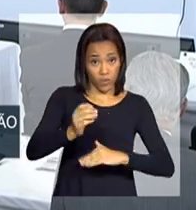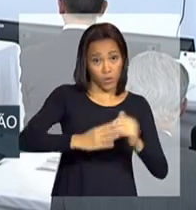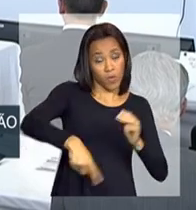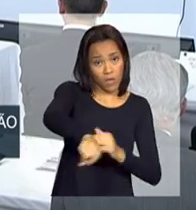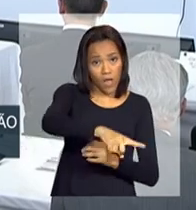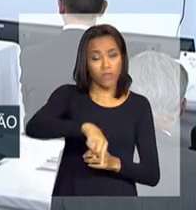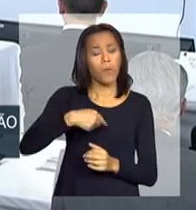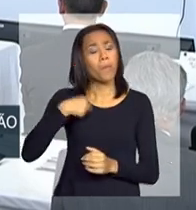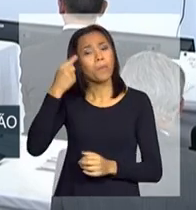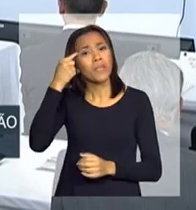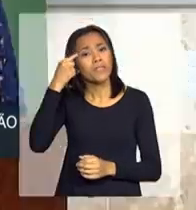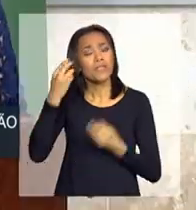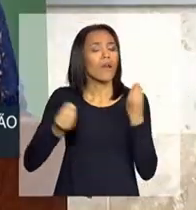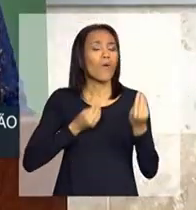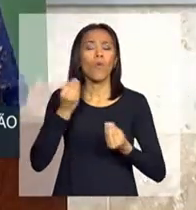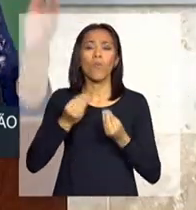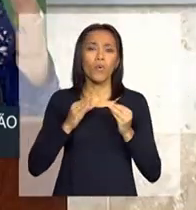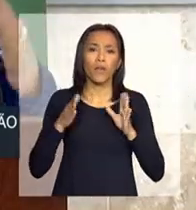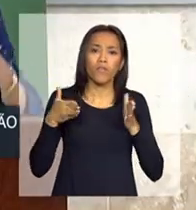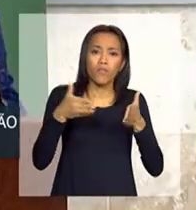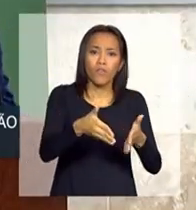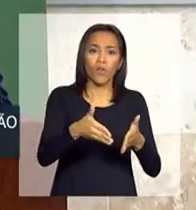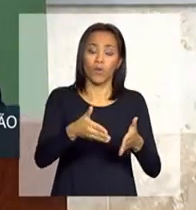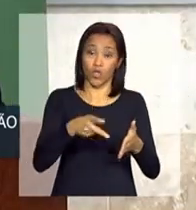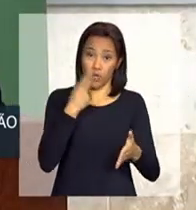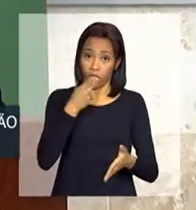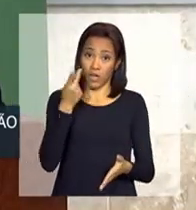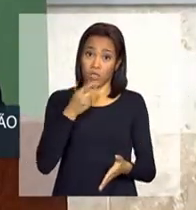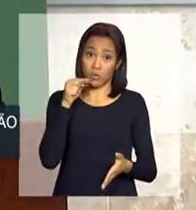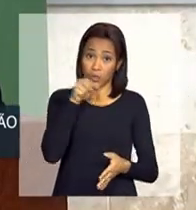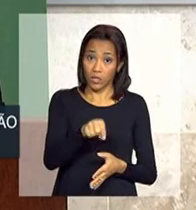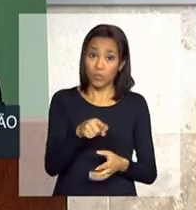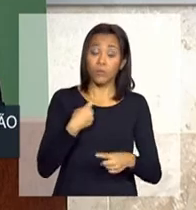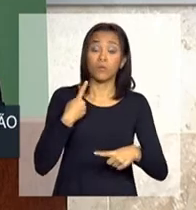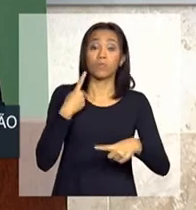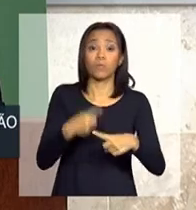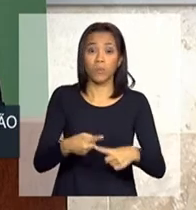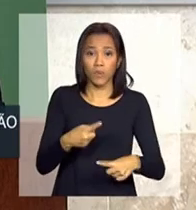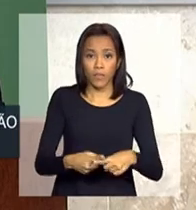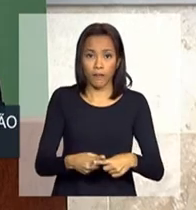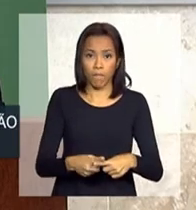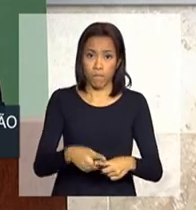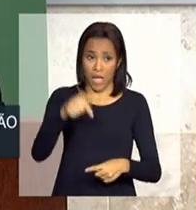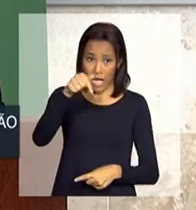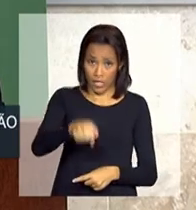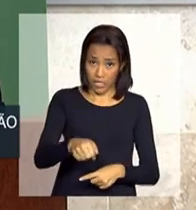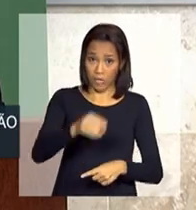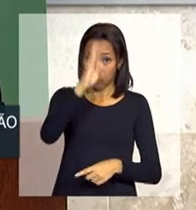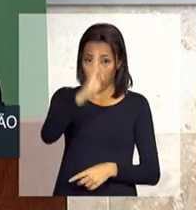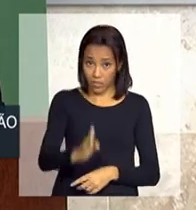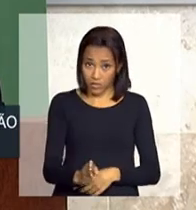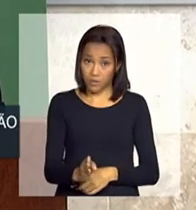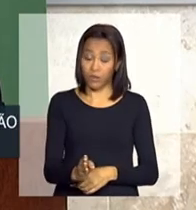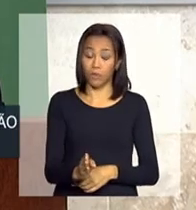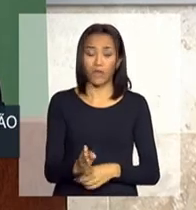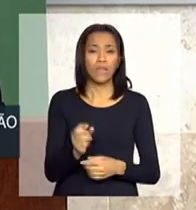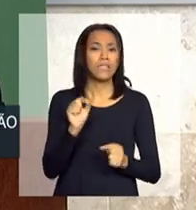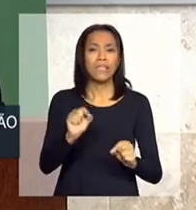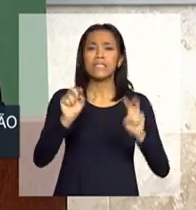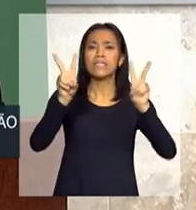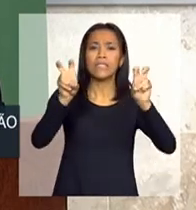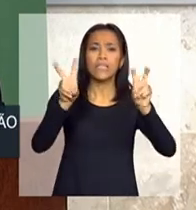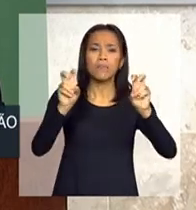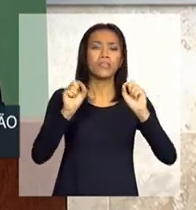específica da agricultura. Eu só falo isso porque, num país como o nosso, nessa questão de